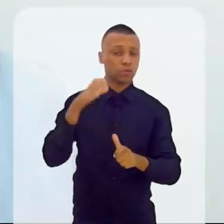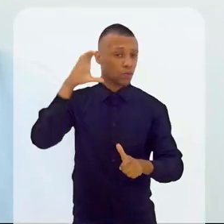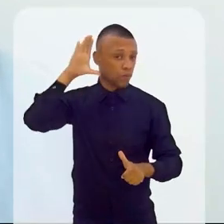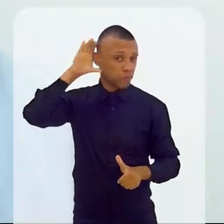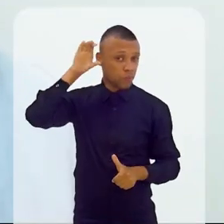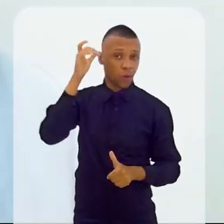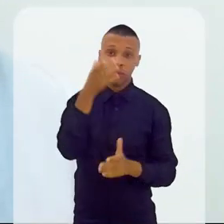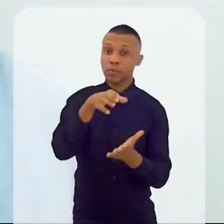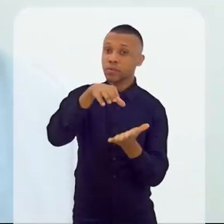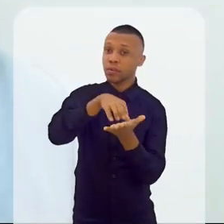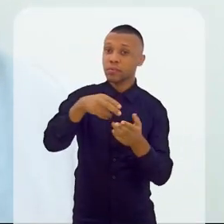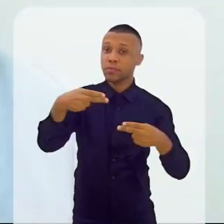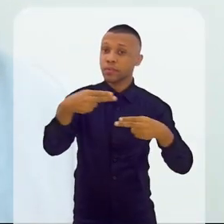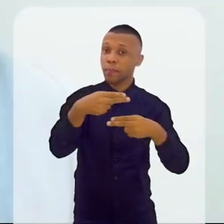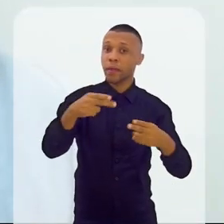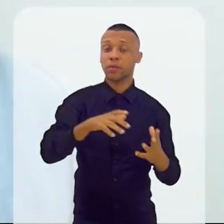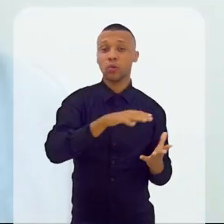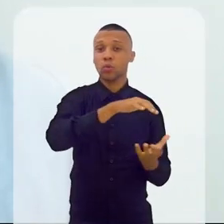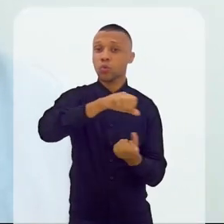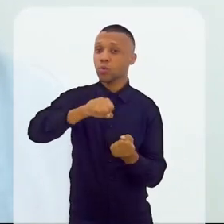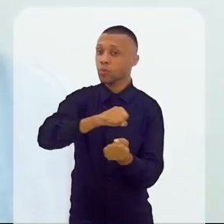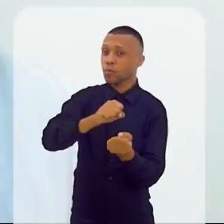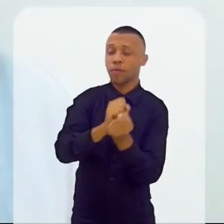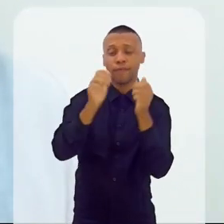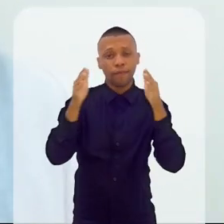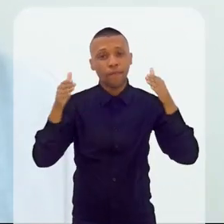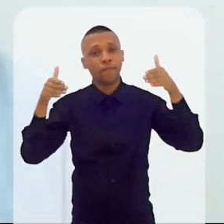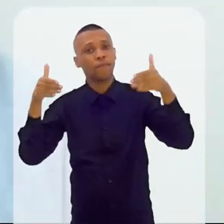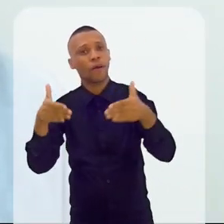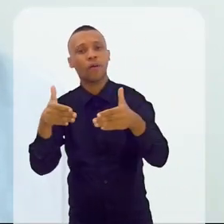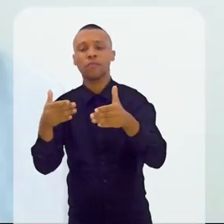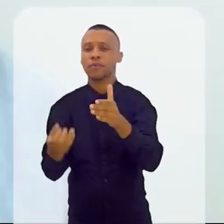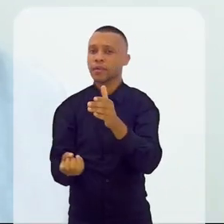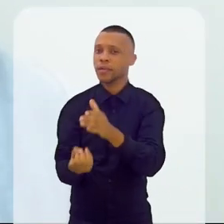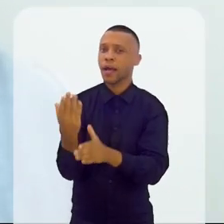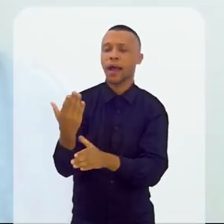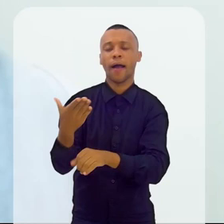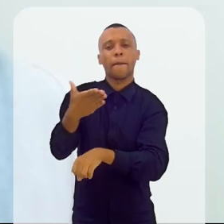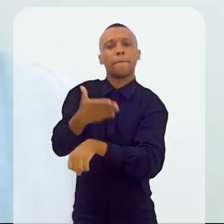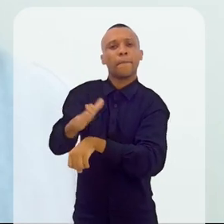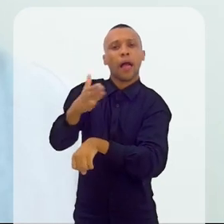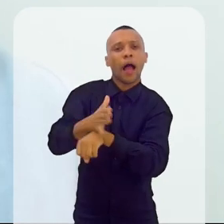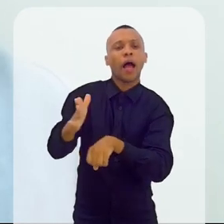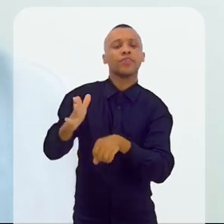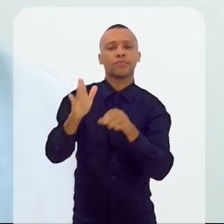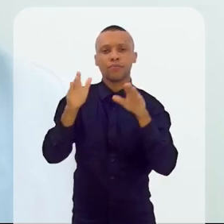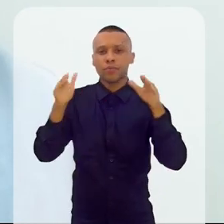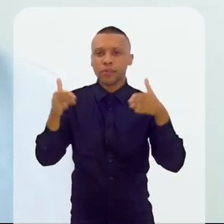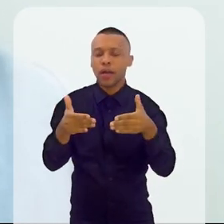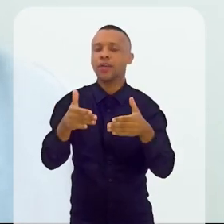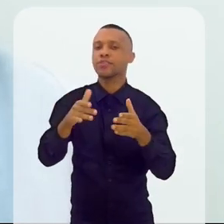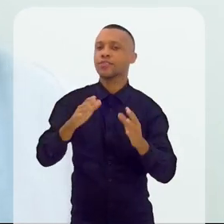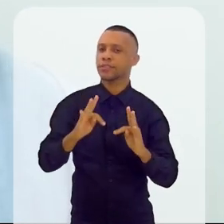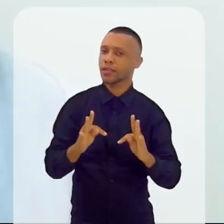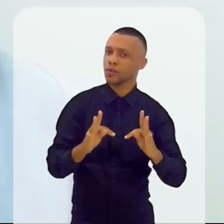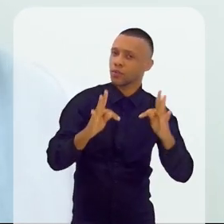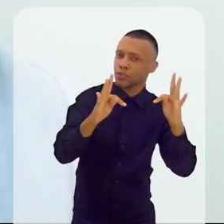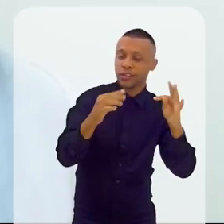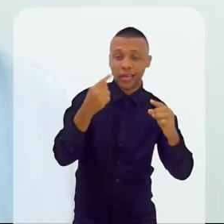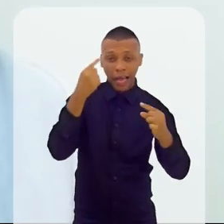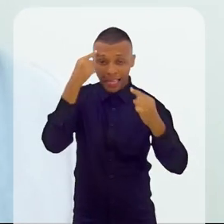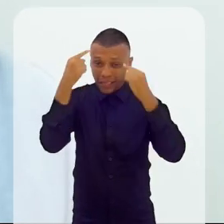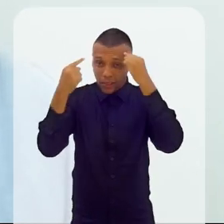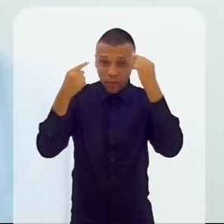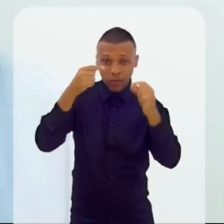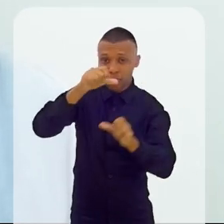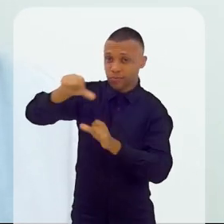Localizada no Mato Grosso, em Cuiabá, o Centro Sebrad de Sustentabilidade tem como foco criar e desenvolver práticas sustentáveis de